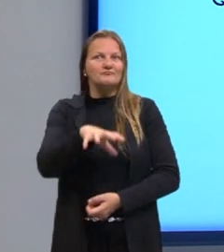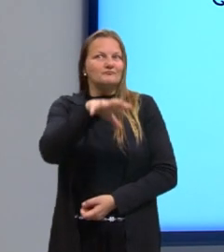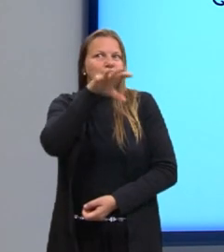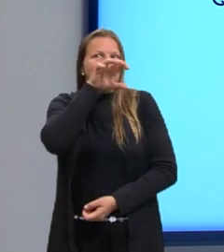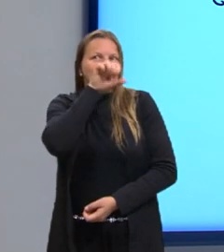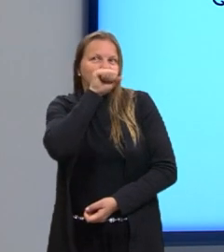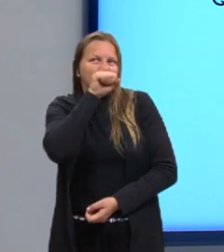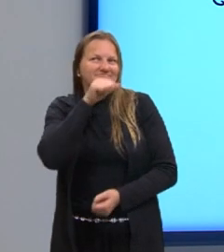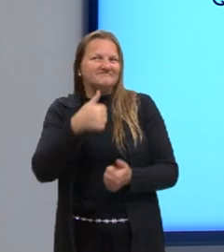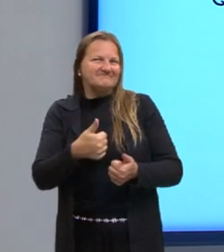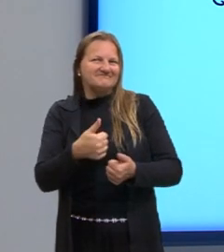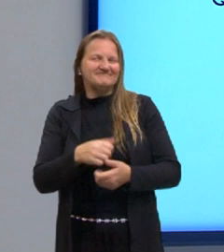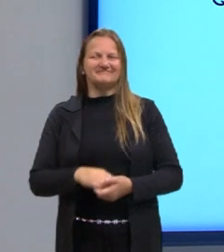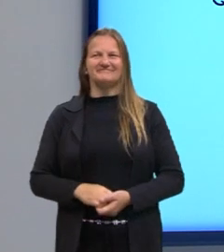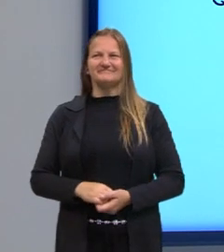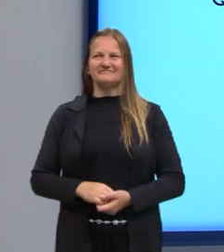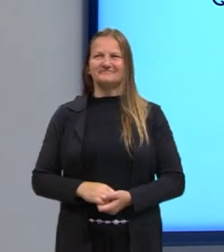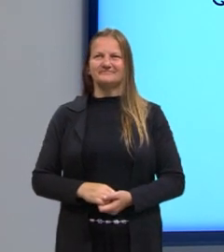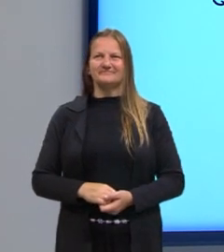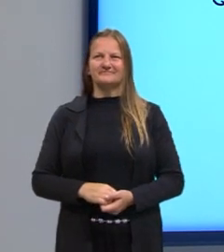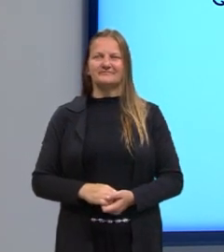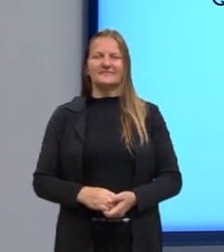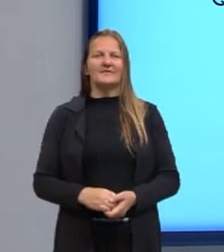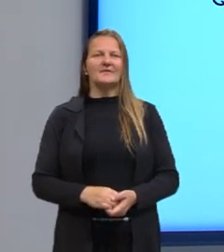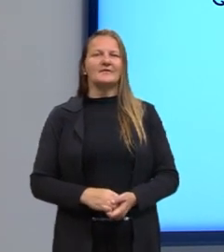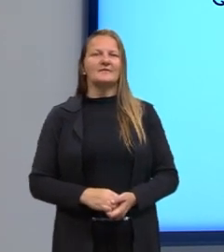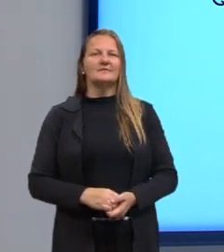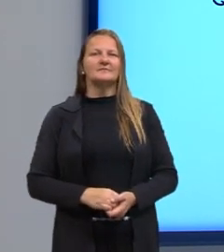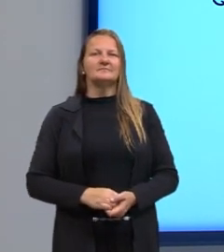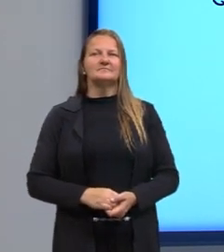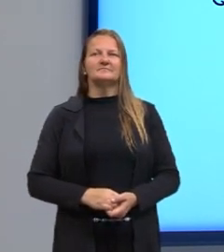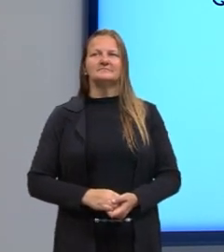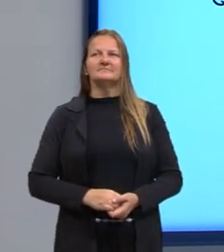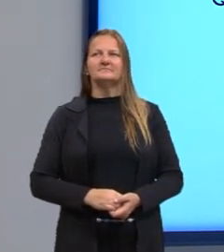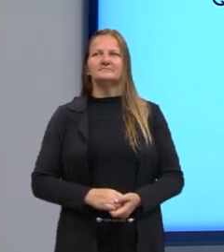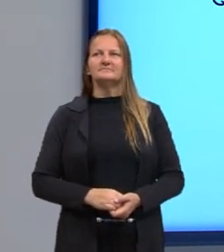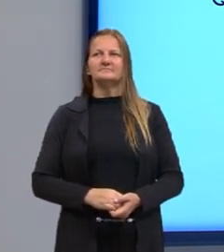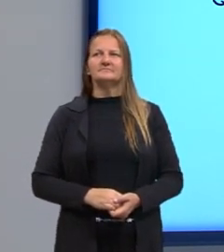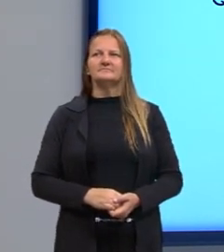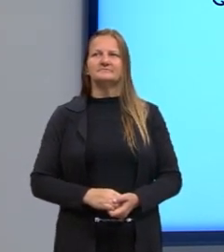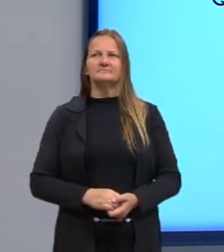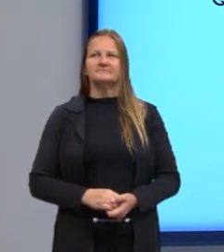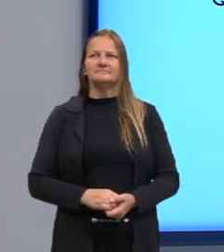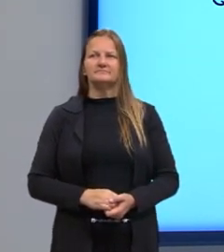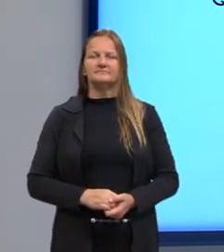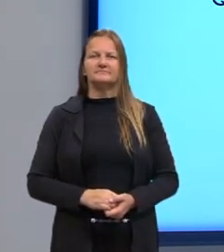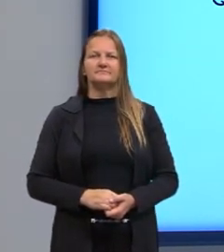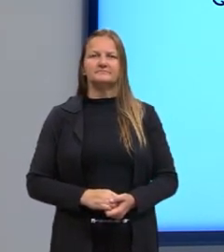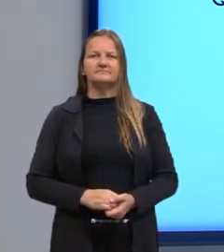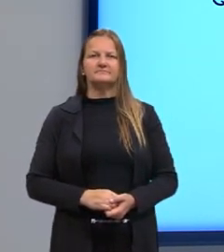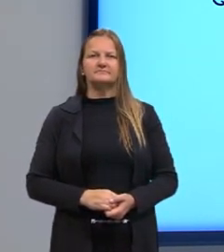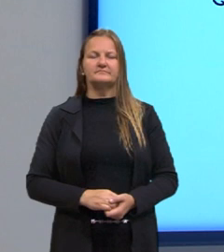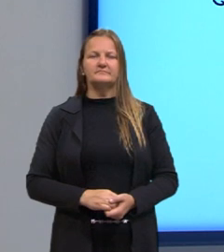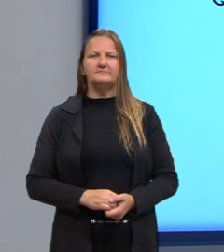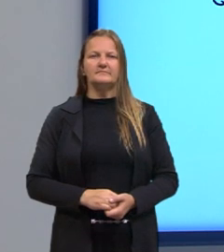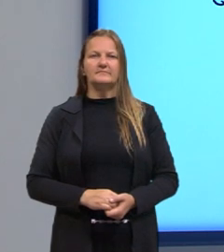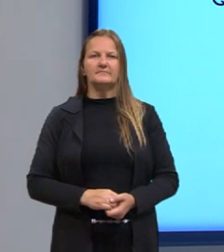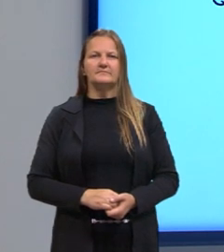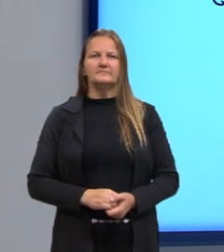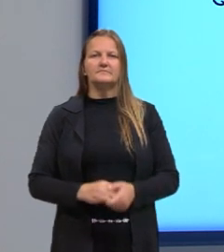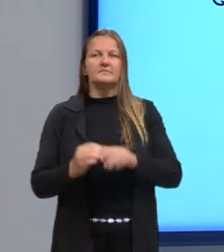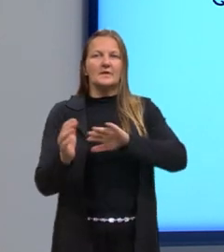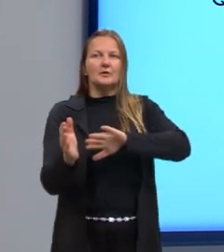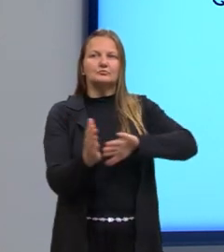próxima. Agora, como é mix, né? A gente sai ali da destinação de resíduos, destinação